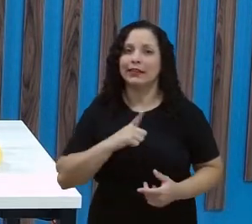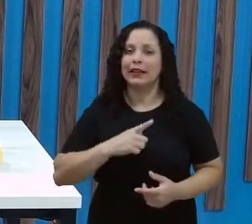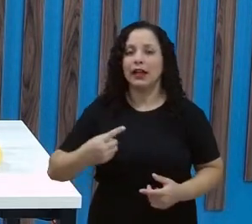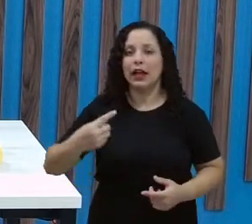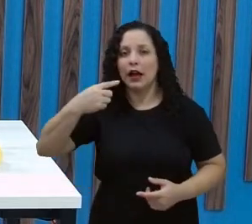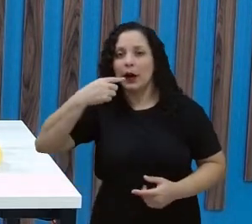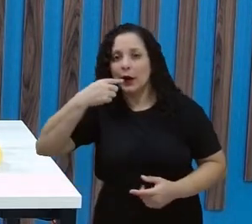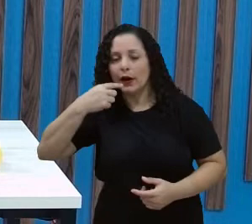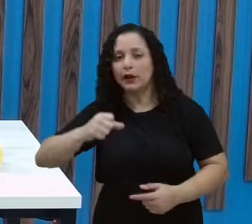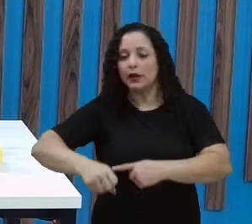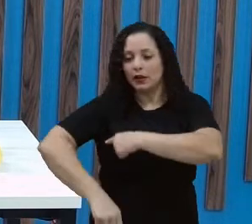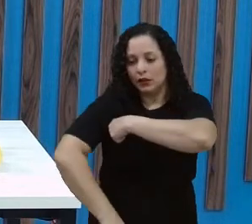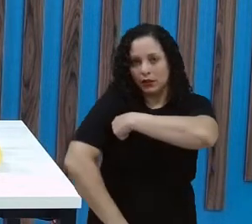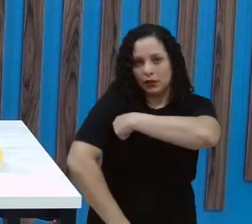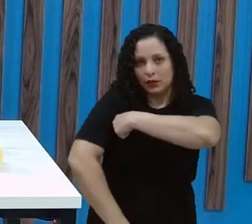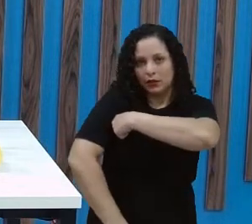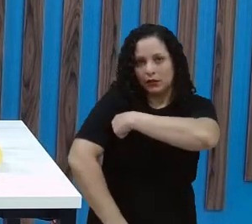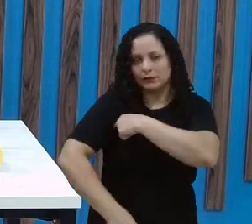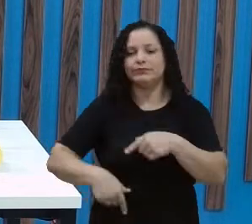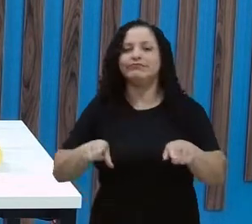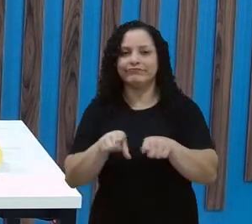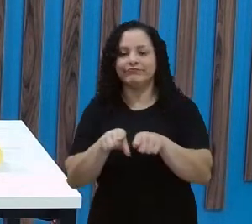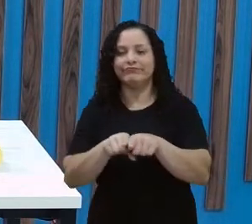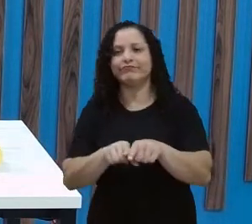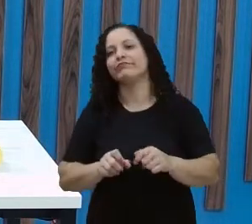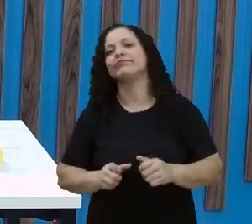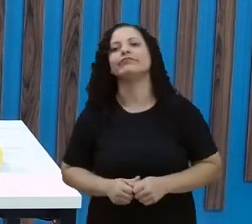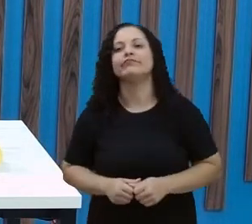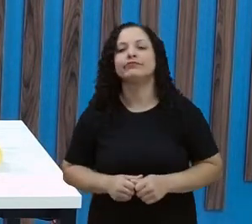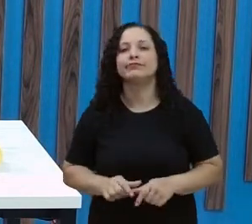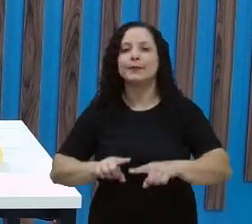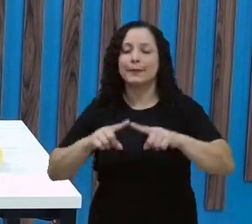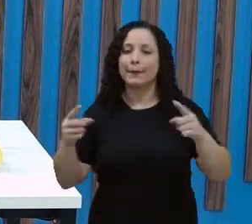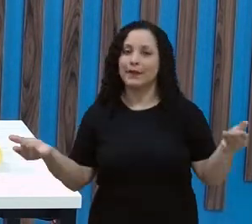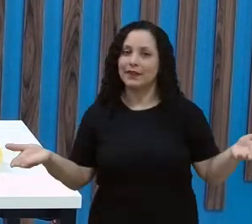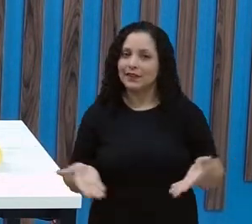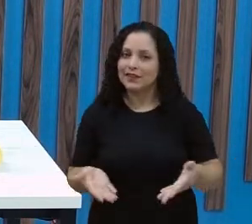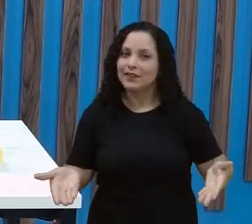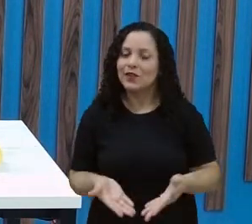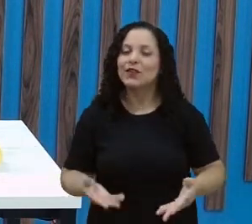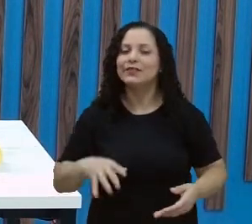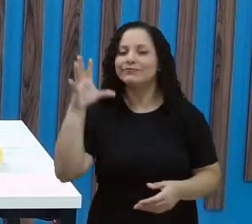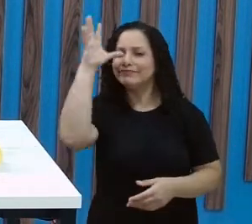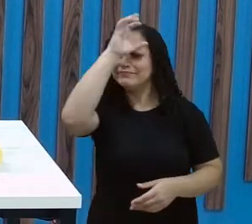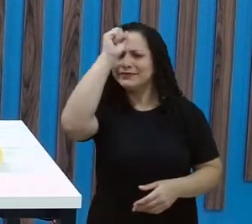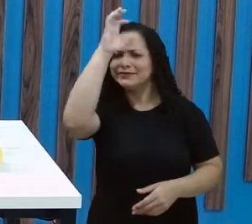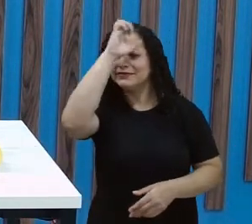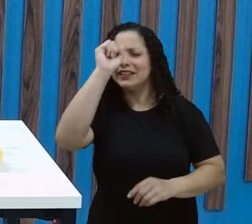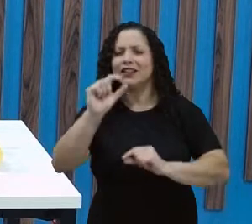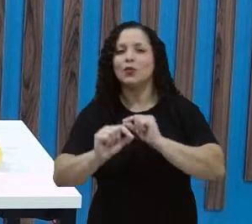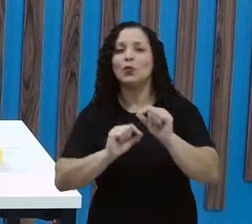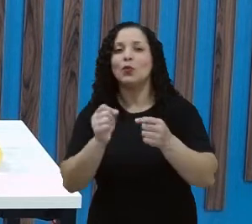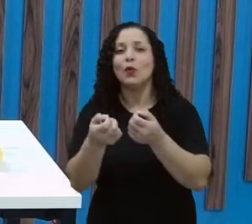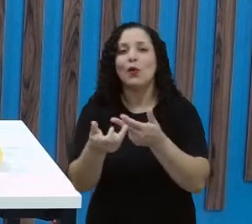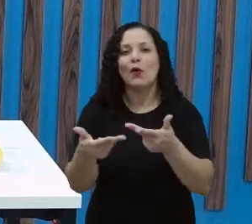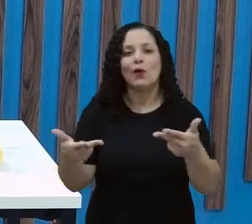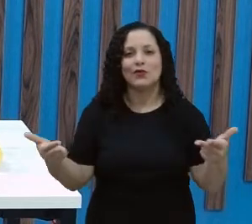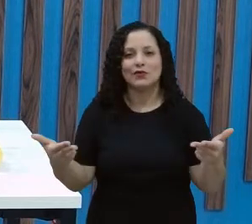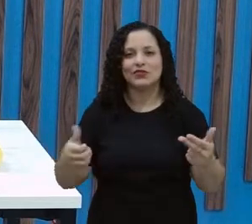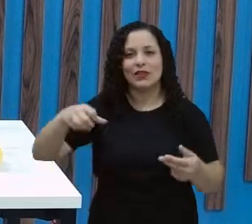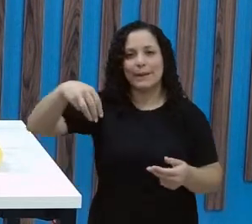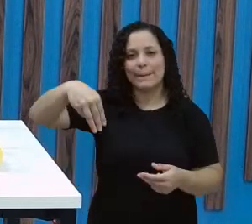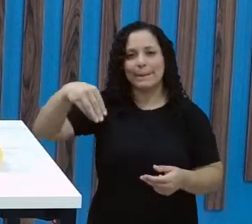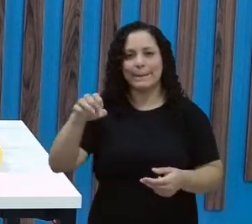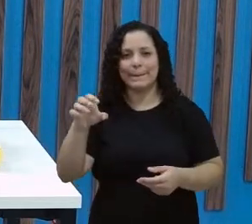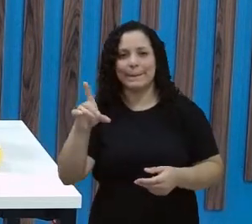termômetro, tá certo? Mas e aí? A gente vai aprender um pouquinho mais sobre grandezas e medidas.